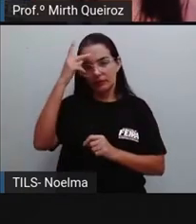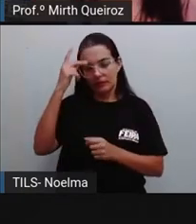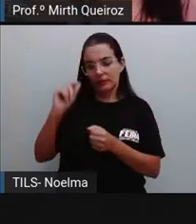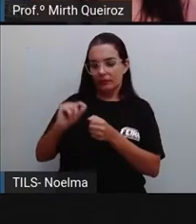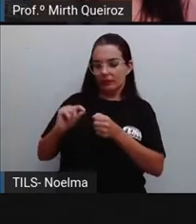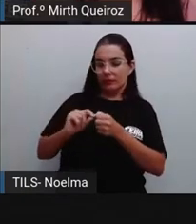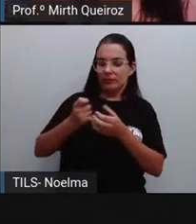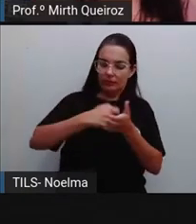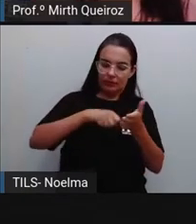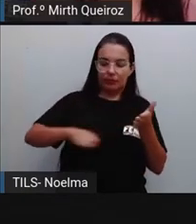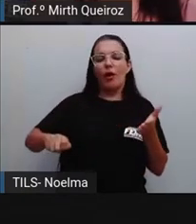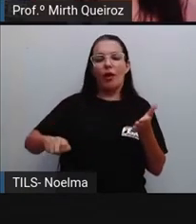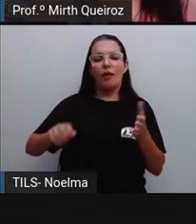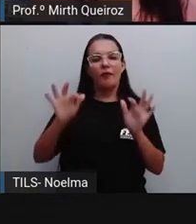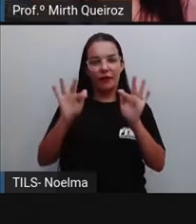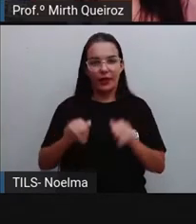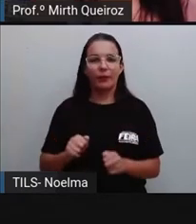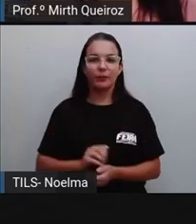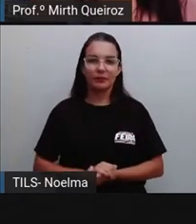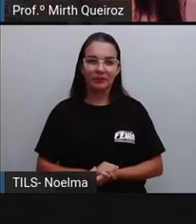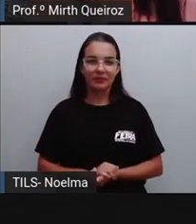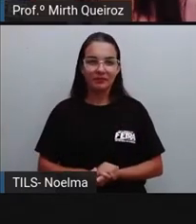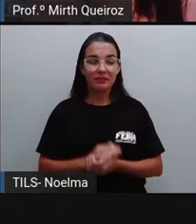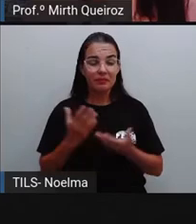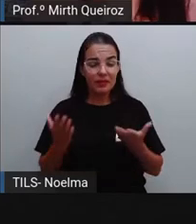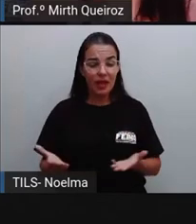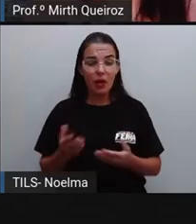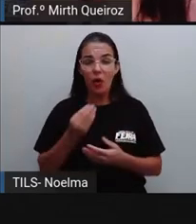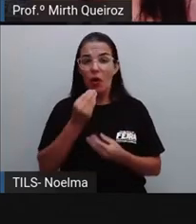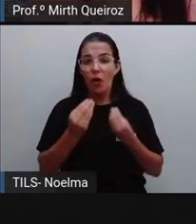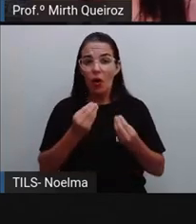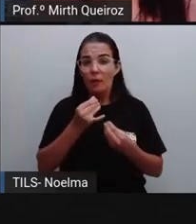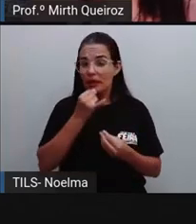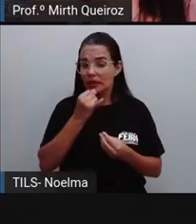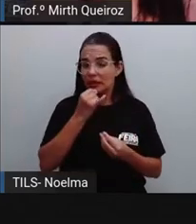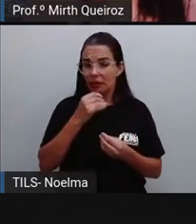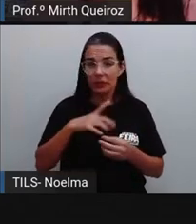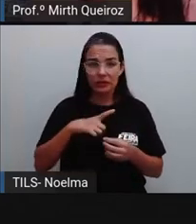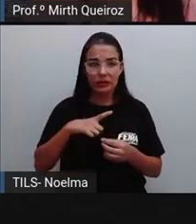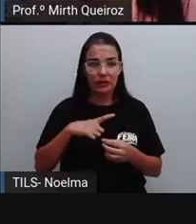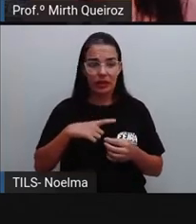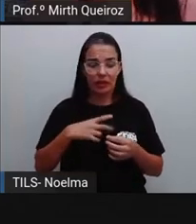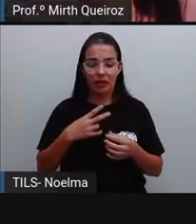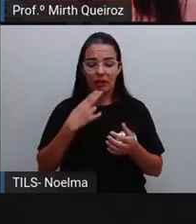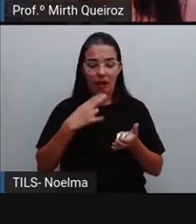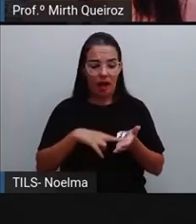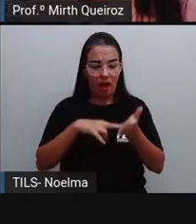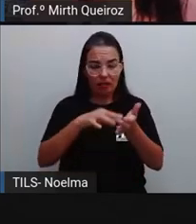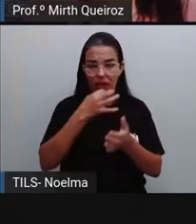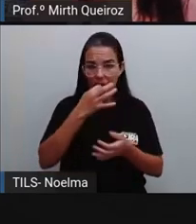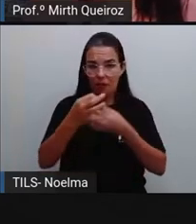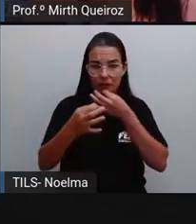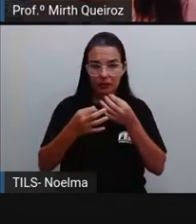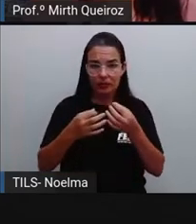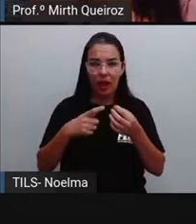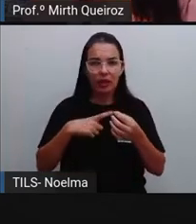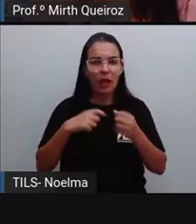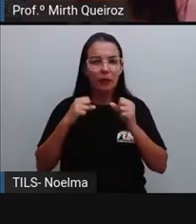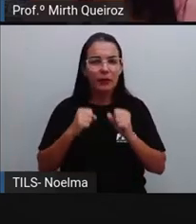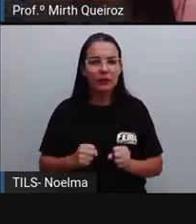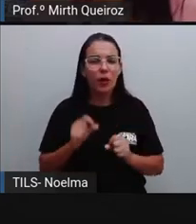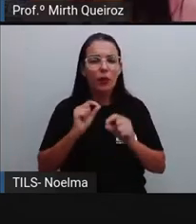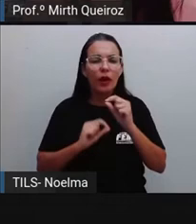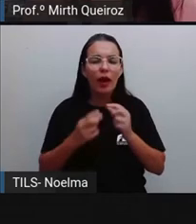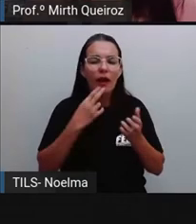precisar aí no final. Com exemplos de carta argumentativa, nós podemos citar as cartas de